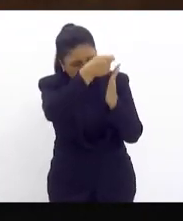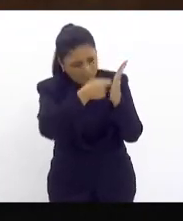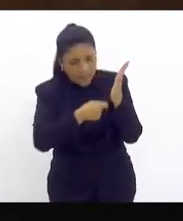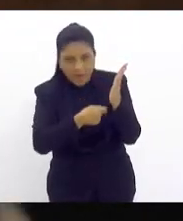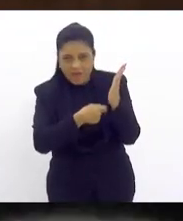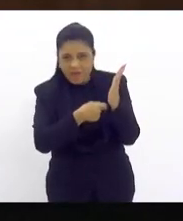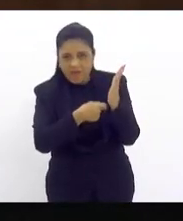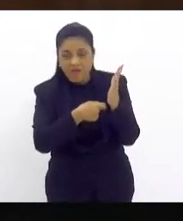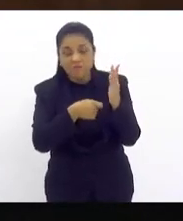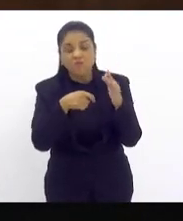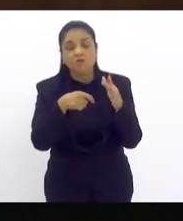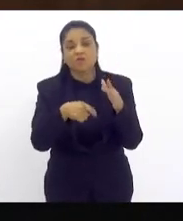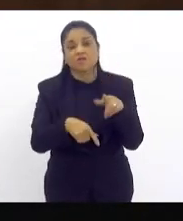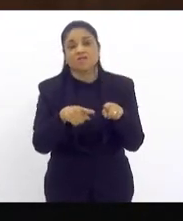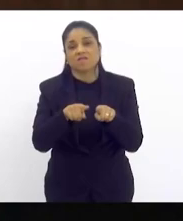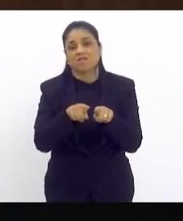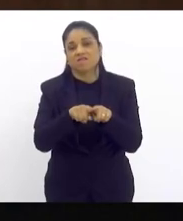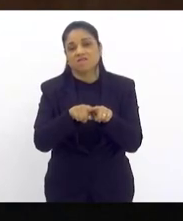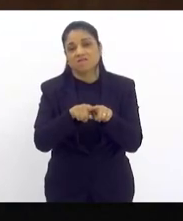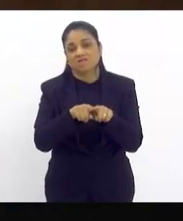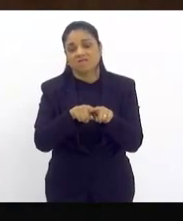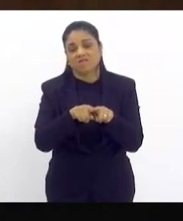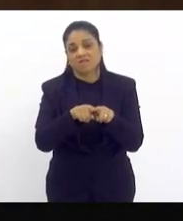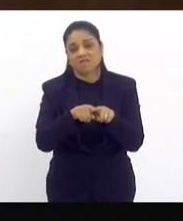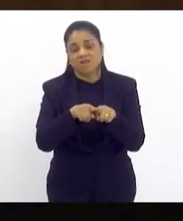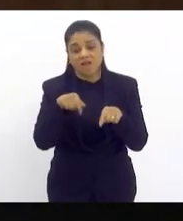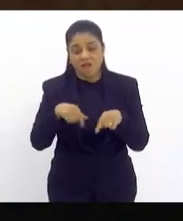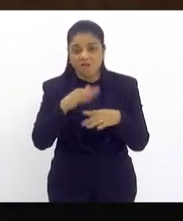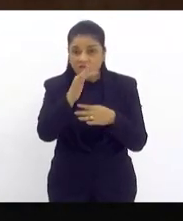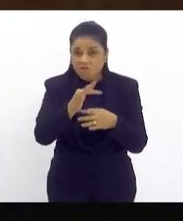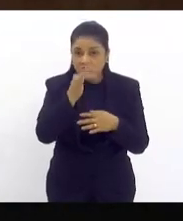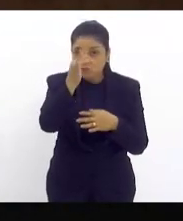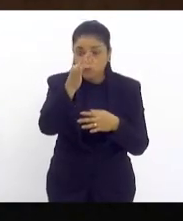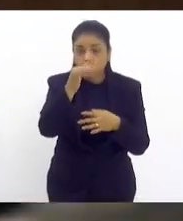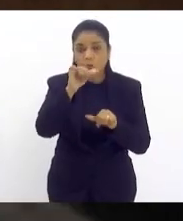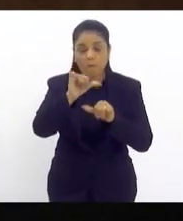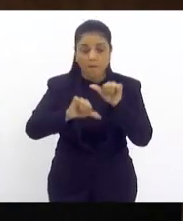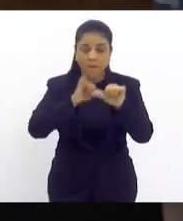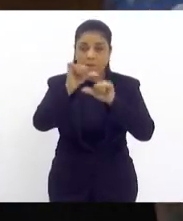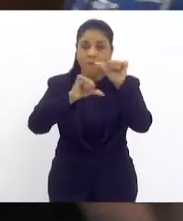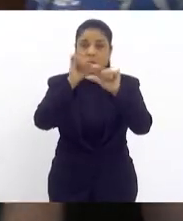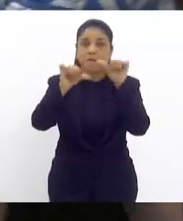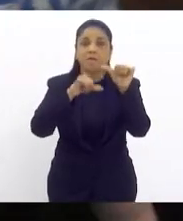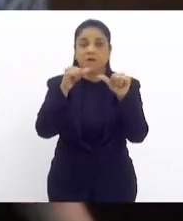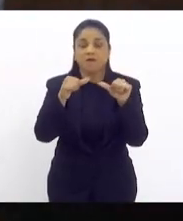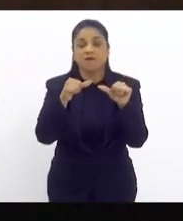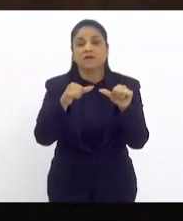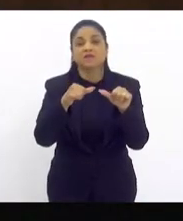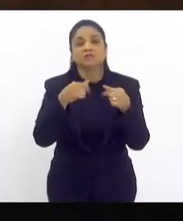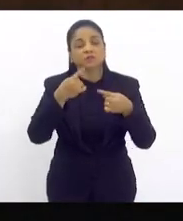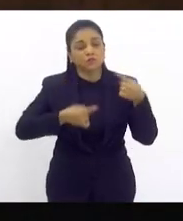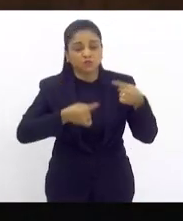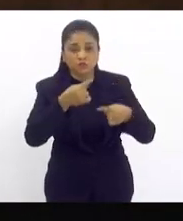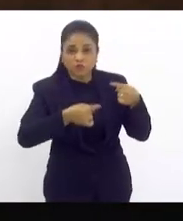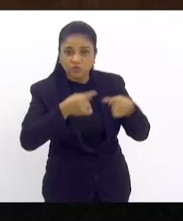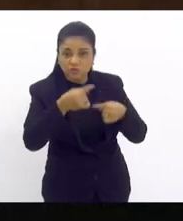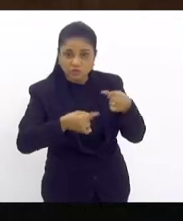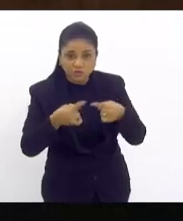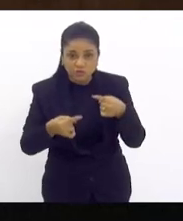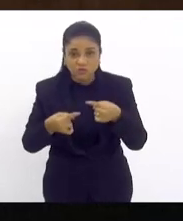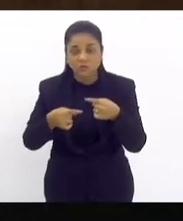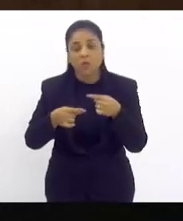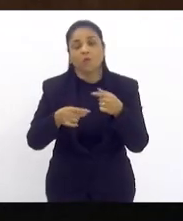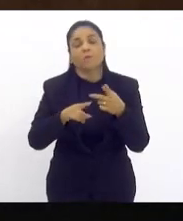mundo psíquico está tudo muito evoluindo e muito em discussão. Então, a primeira questão.